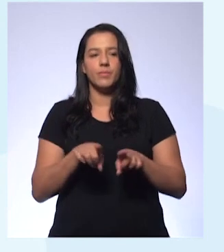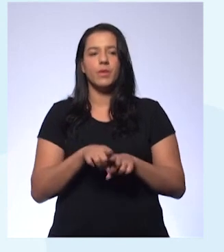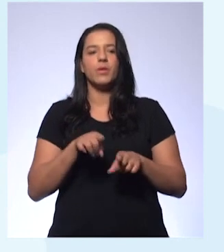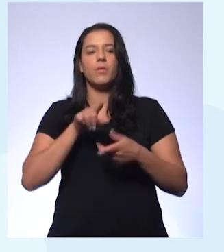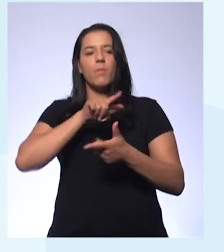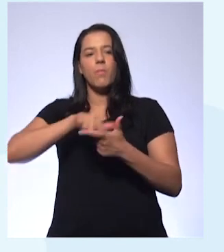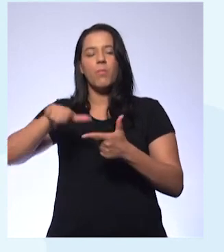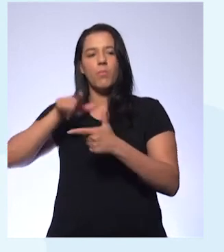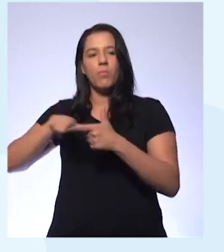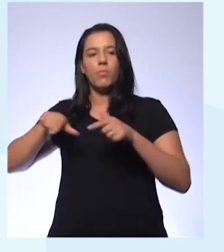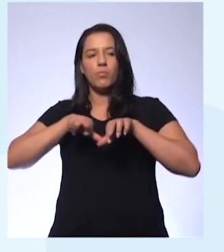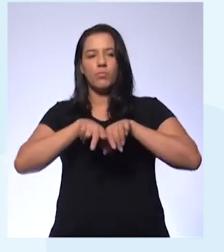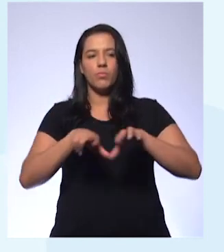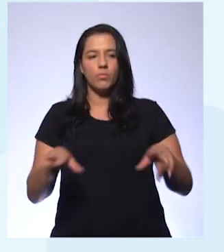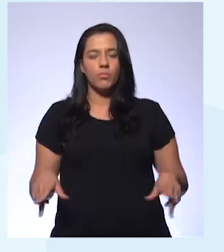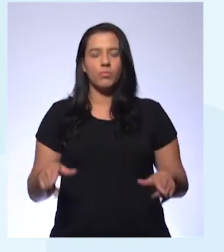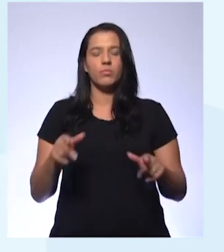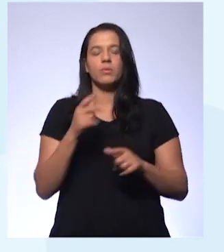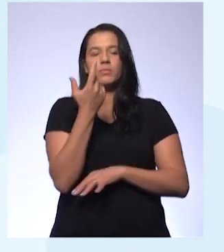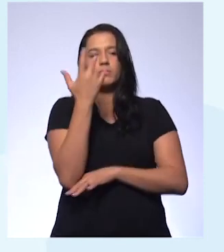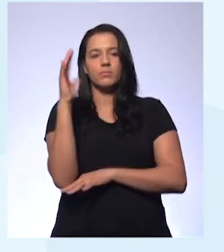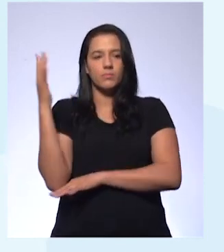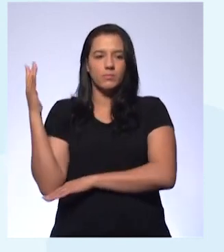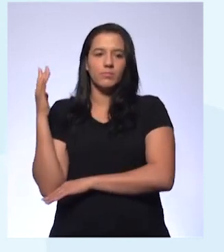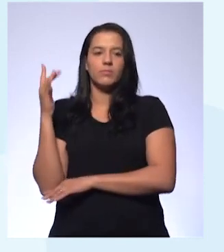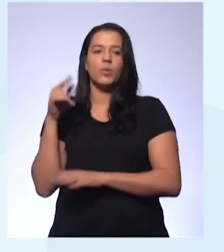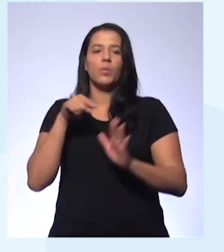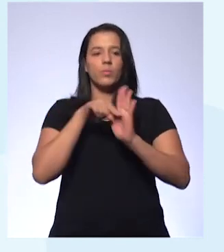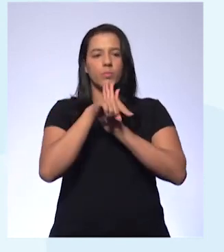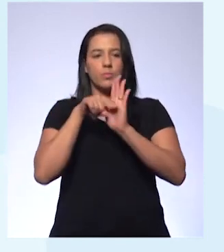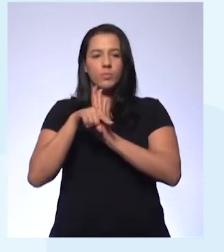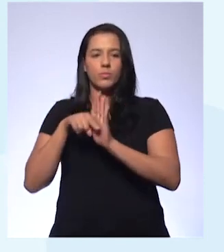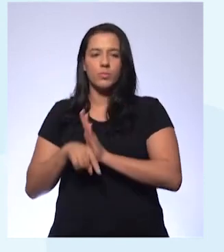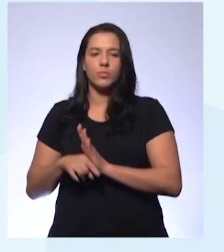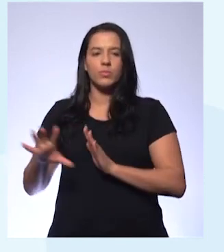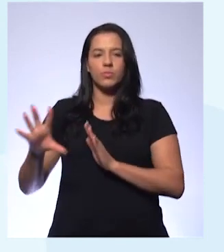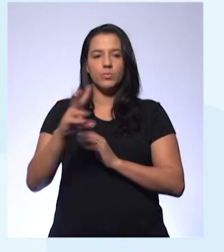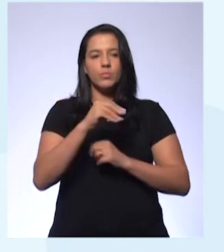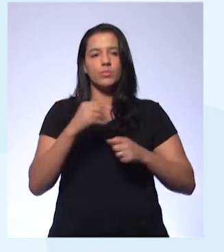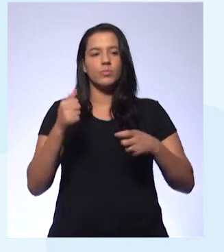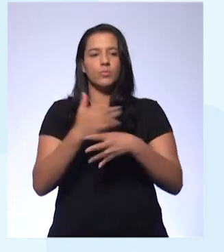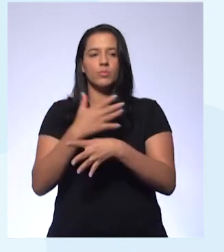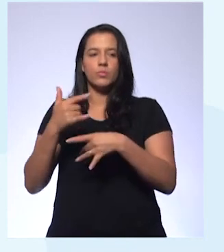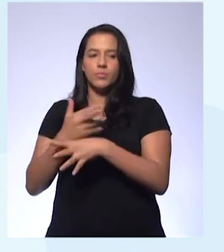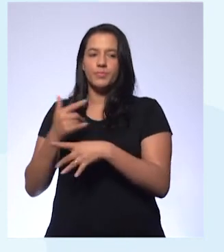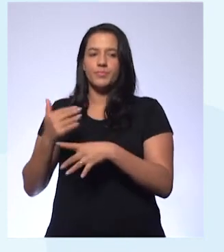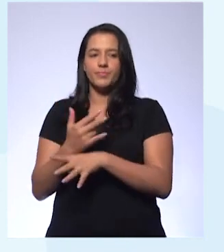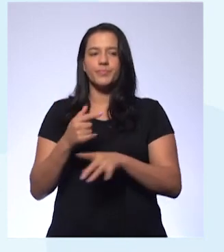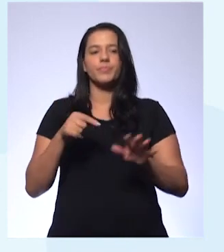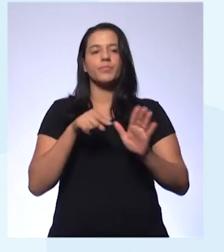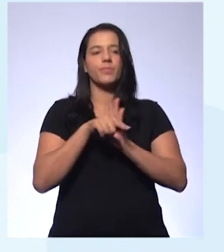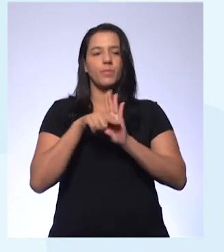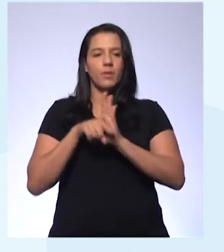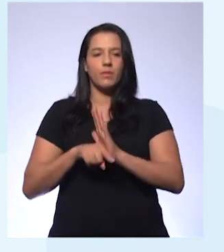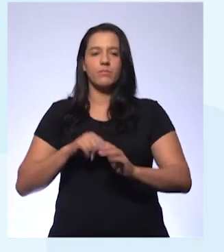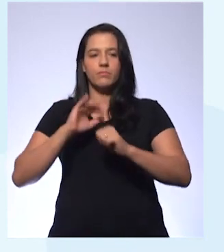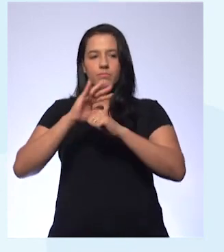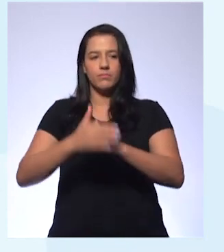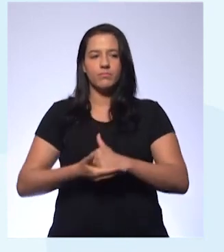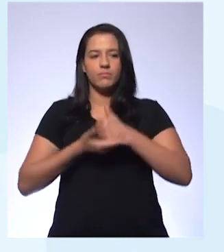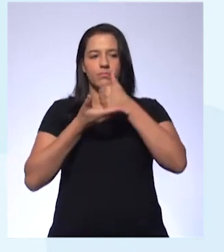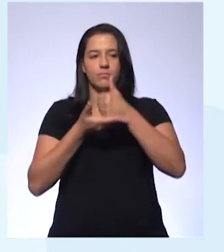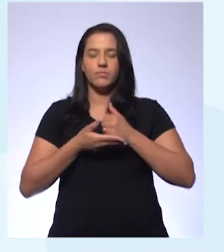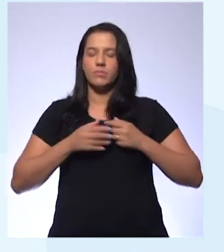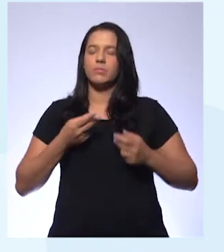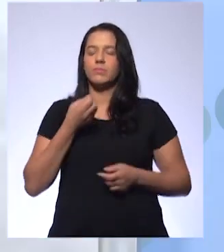comunidade e ou da cidade, com base na análise de ações de consumo consciente e de sustentabilidade bem